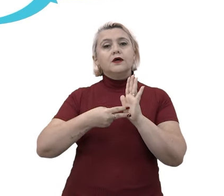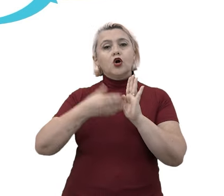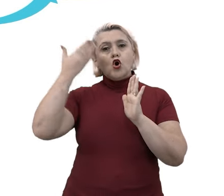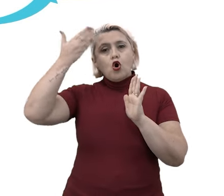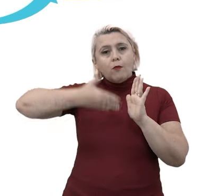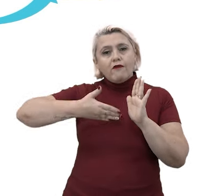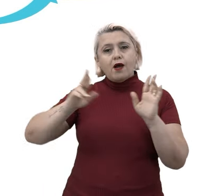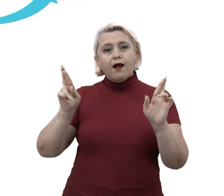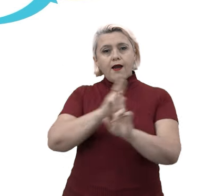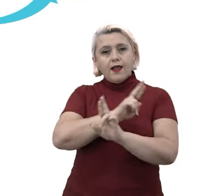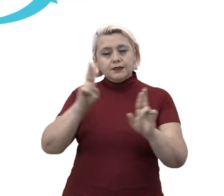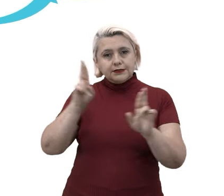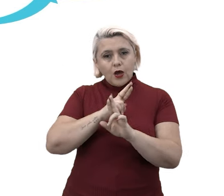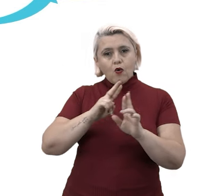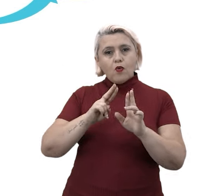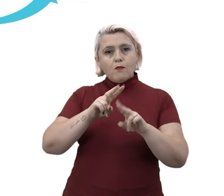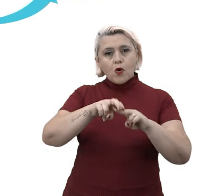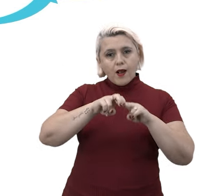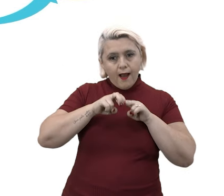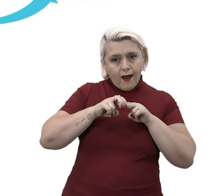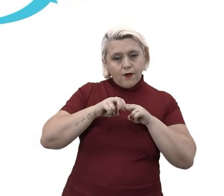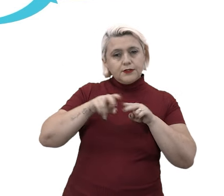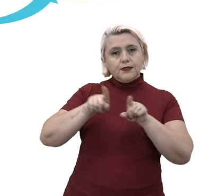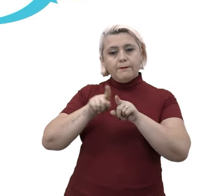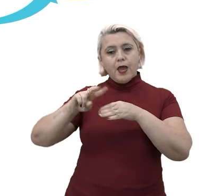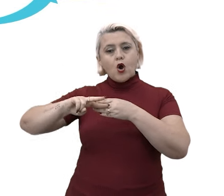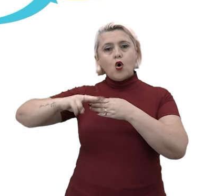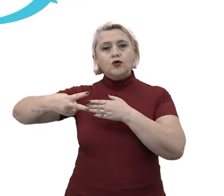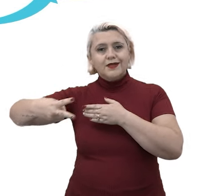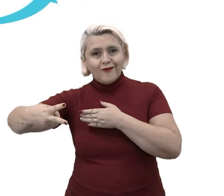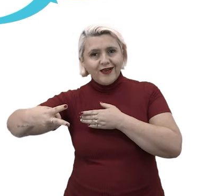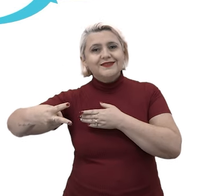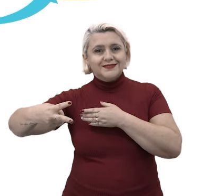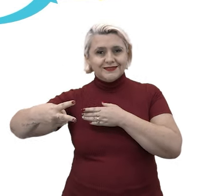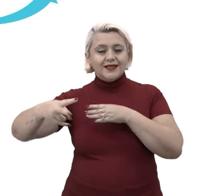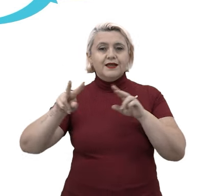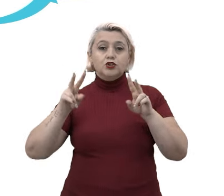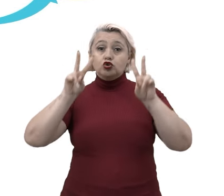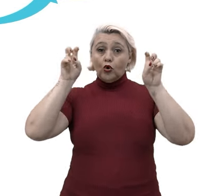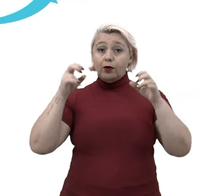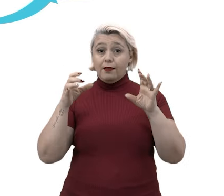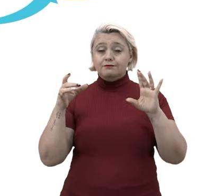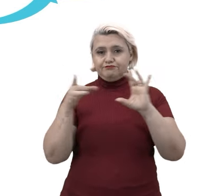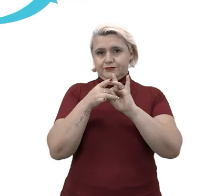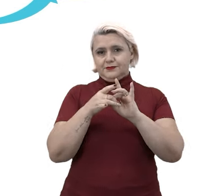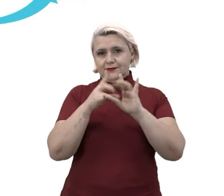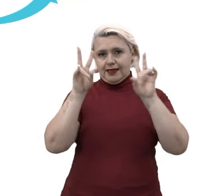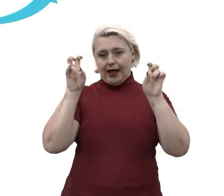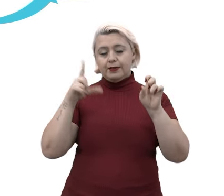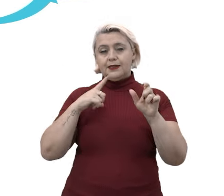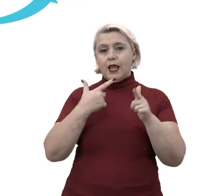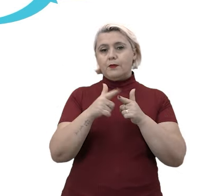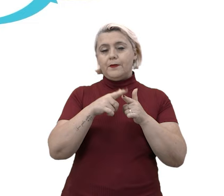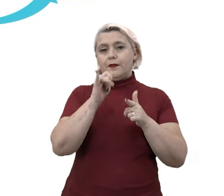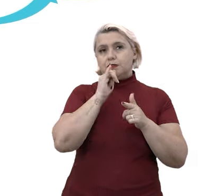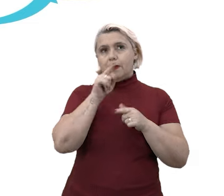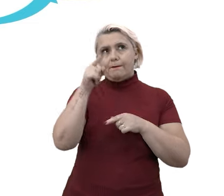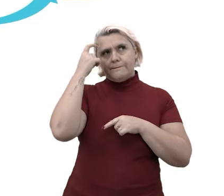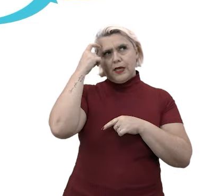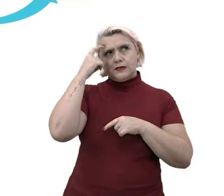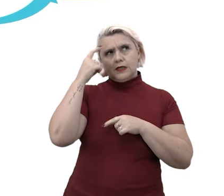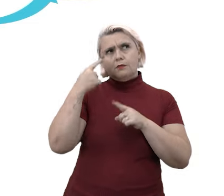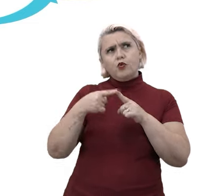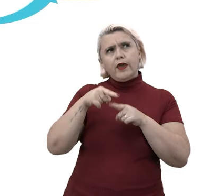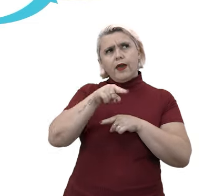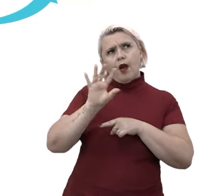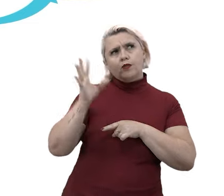relações de causa e consequência associados ao tema debatido. Então, você tem o problema aí, você pensa, qual é a causa desse